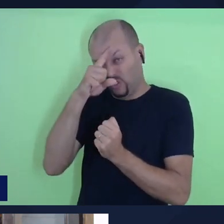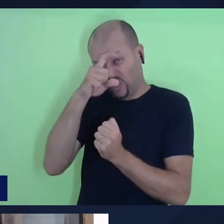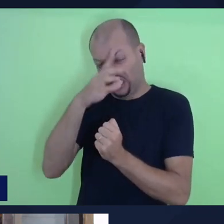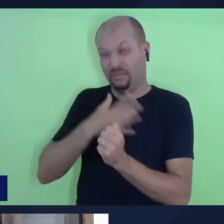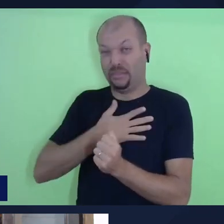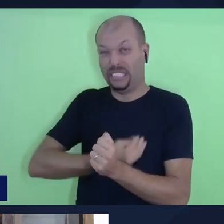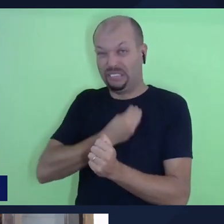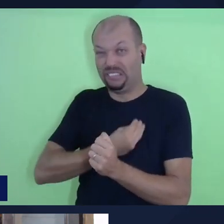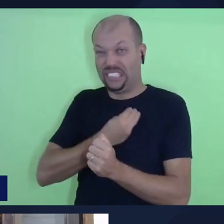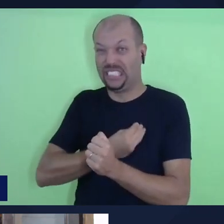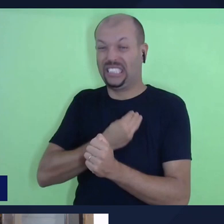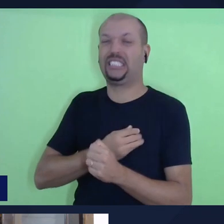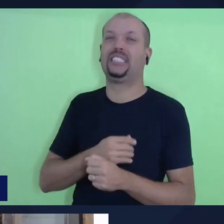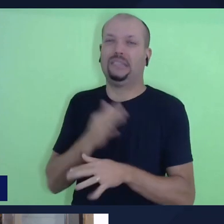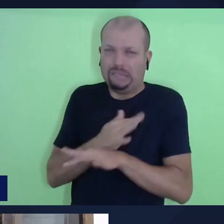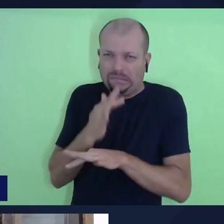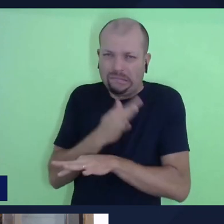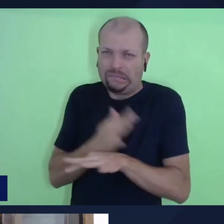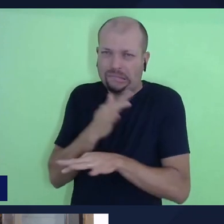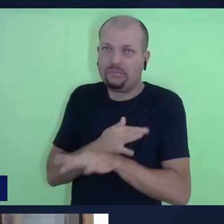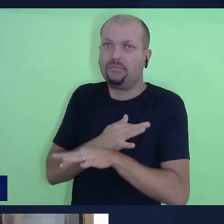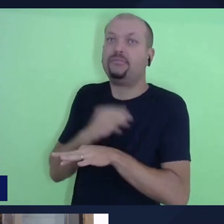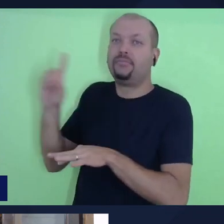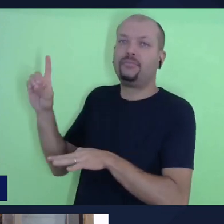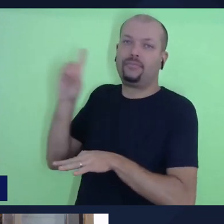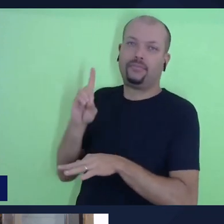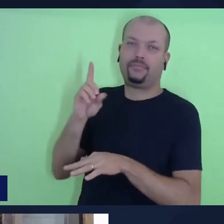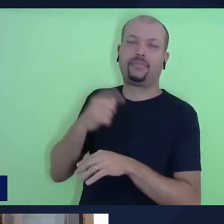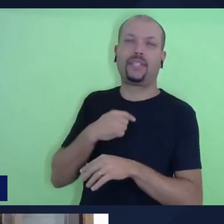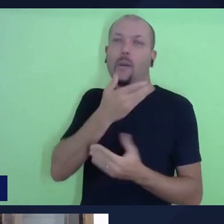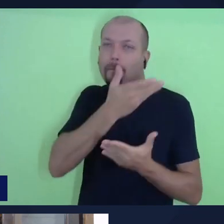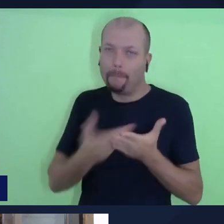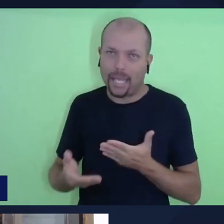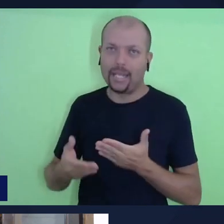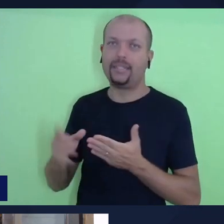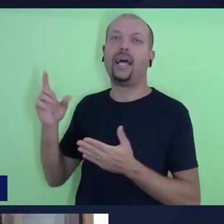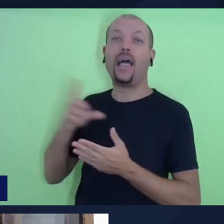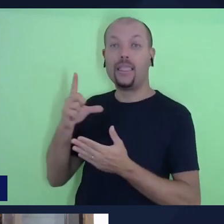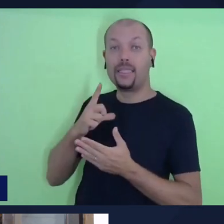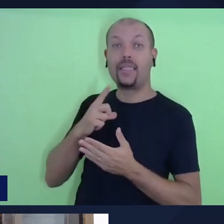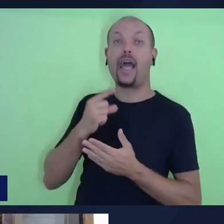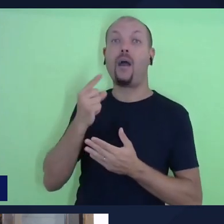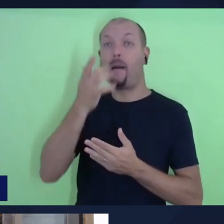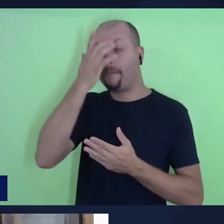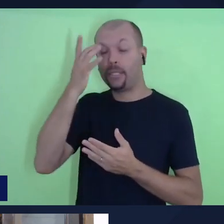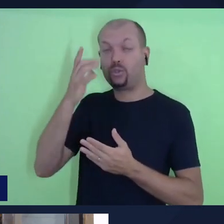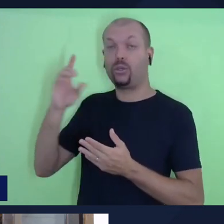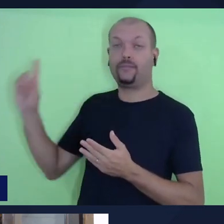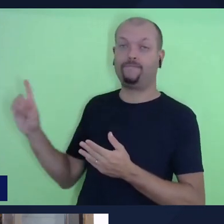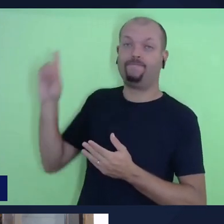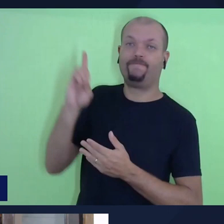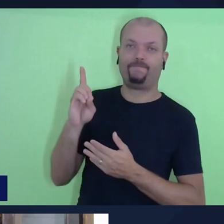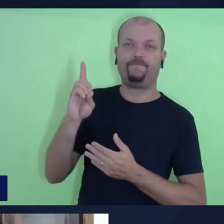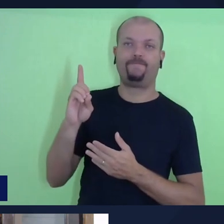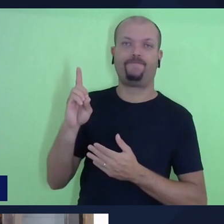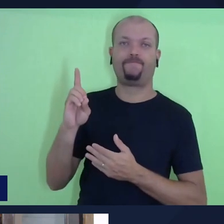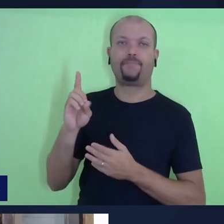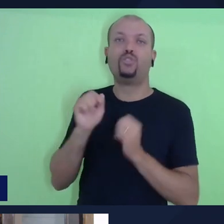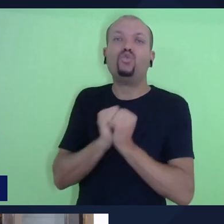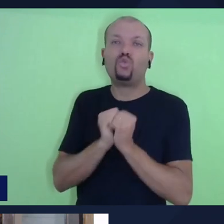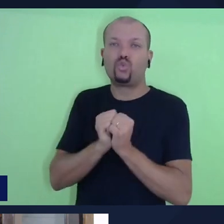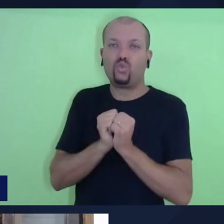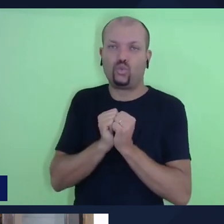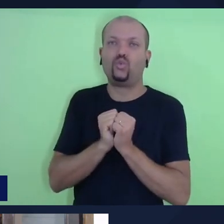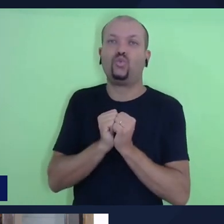diversidades. Quando eu passar por perdas, eu vou ter um soberano sobre mim que está disposto a estar